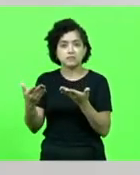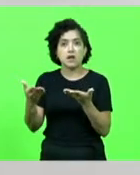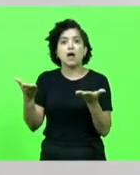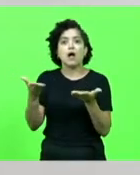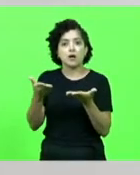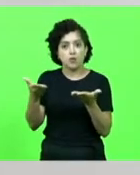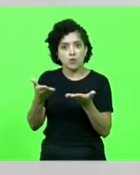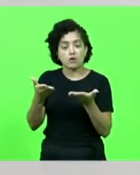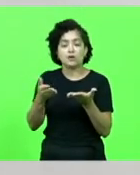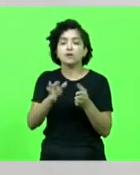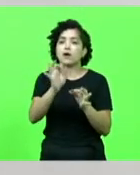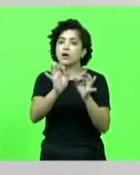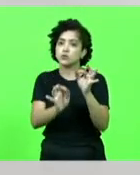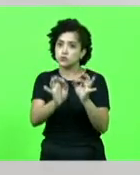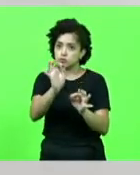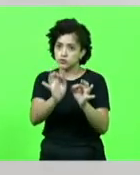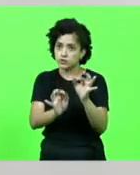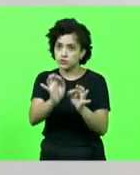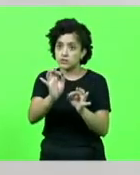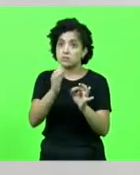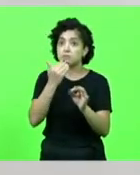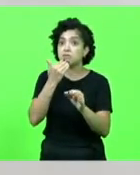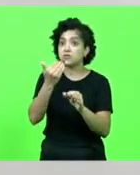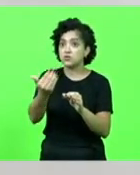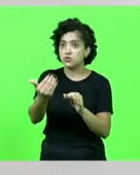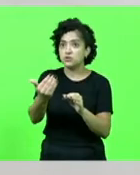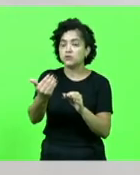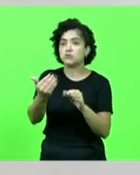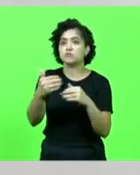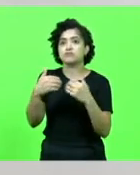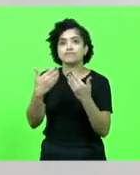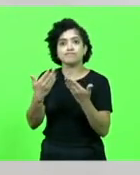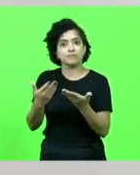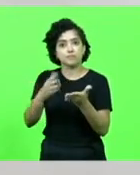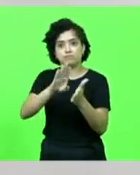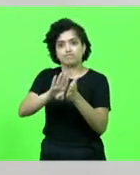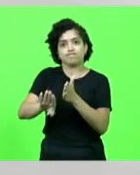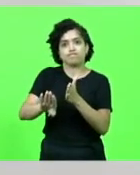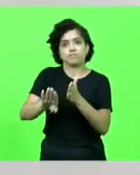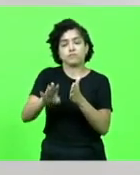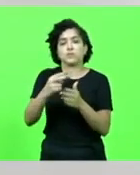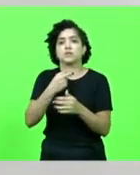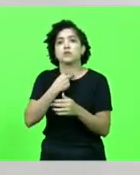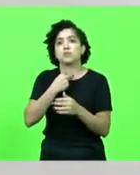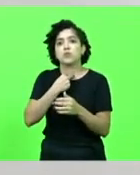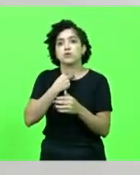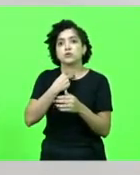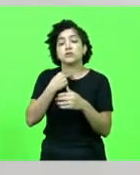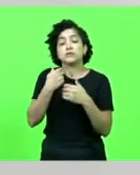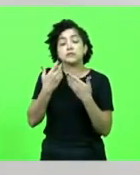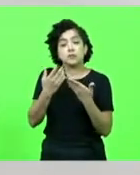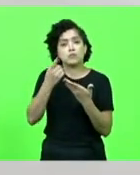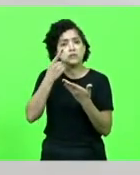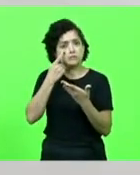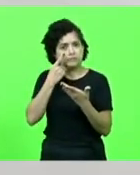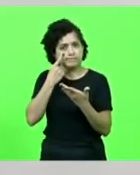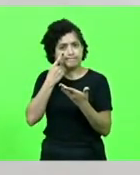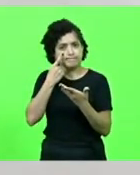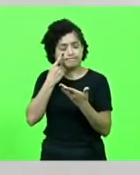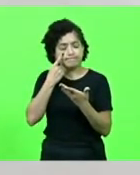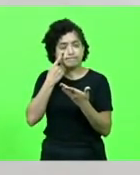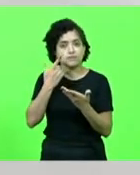justiça pedindo para que não seja mais descontado. Nós vamos acompanhar isso de perto